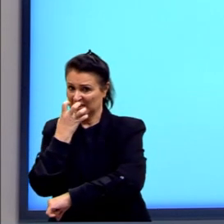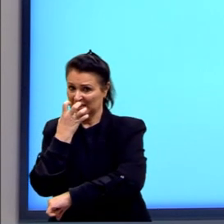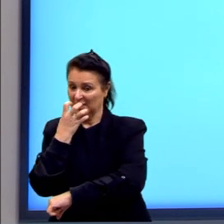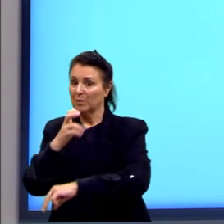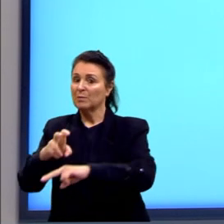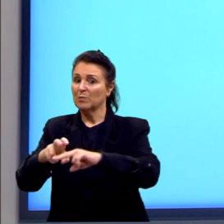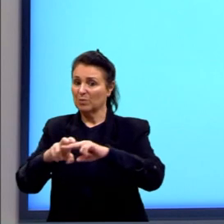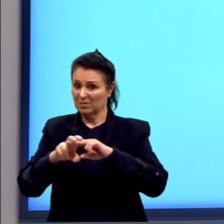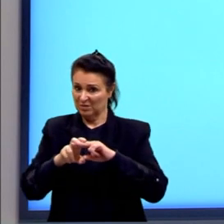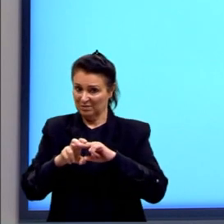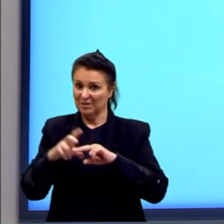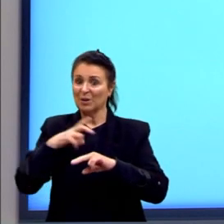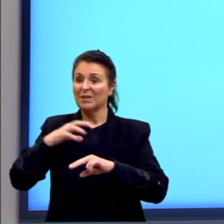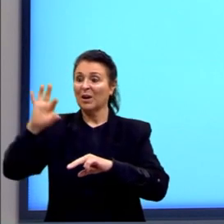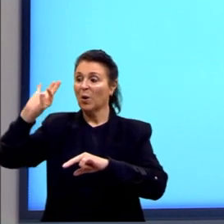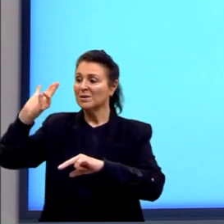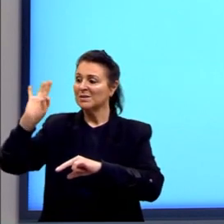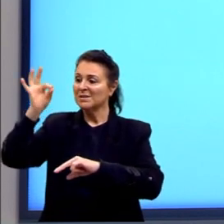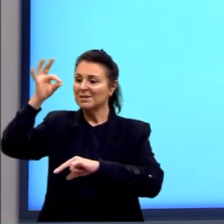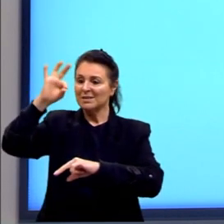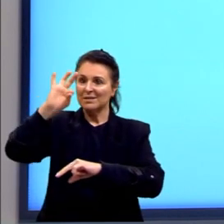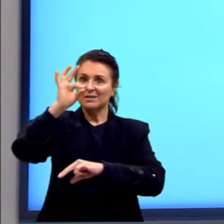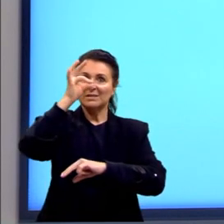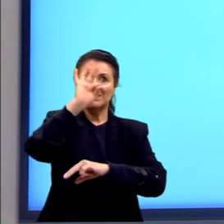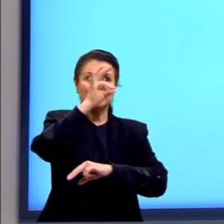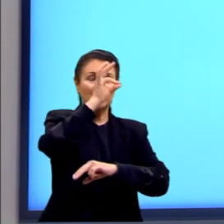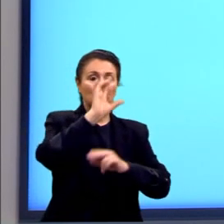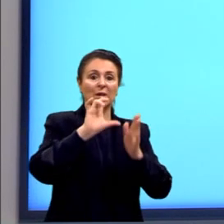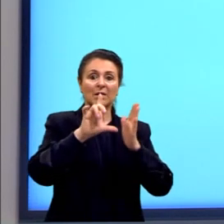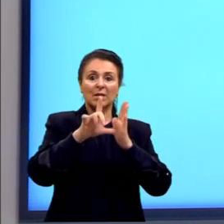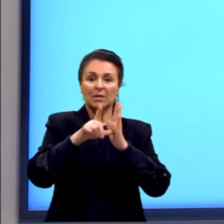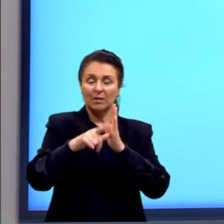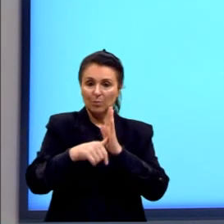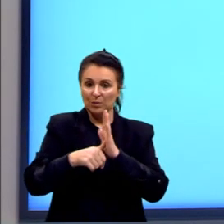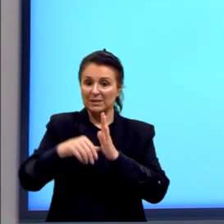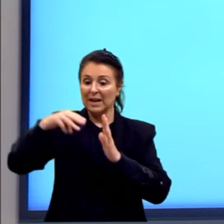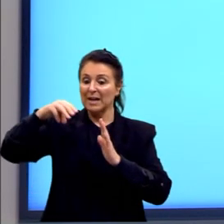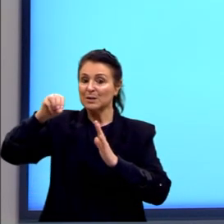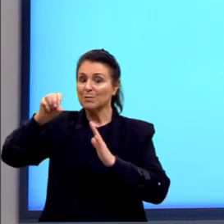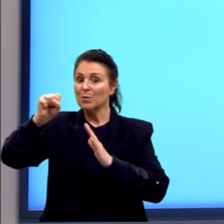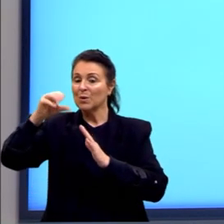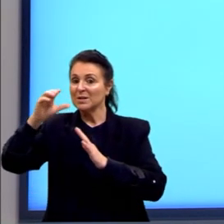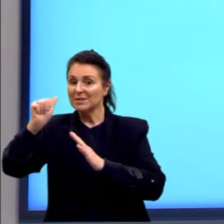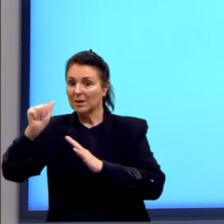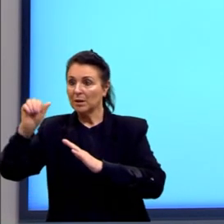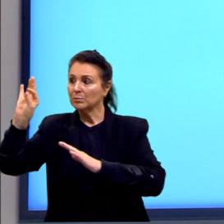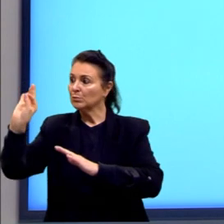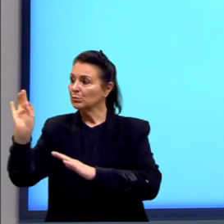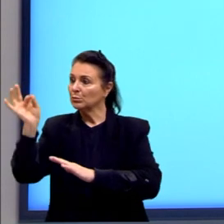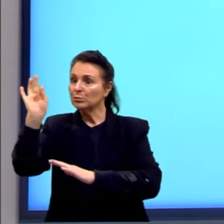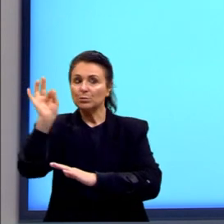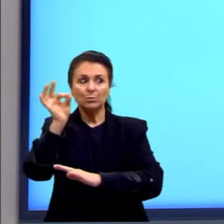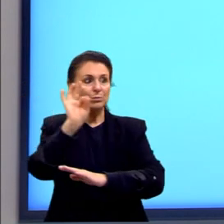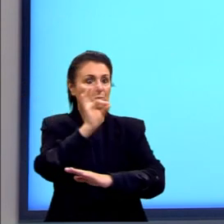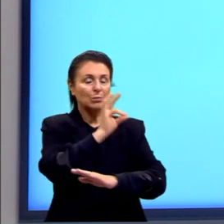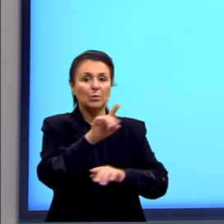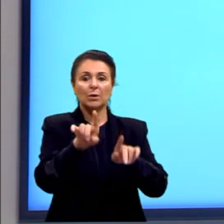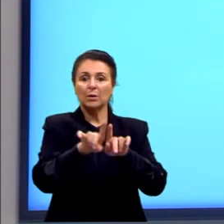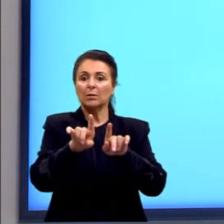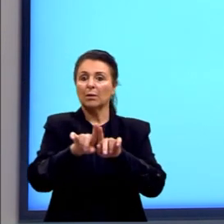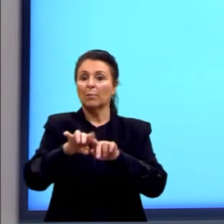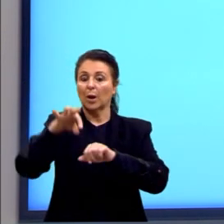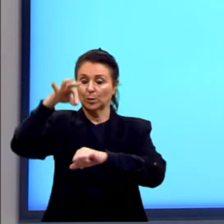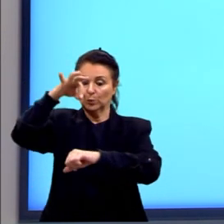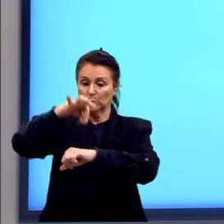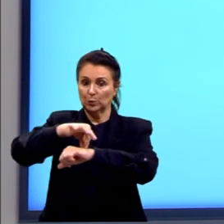insetos. E depois a gente vai ter moscas, abelhas e zangões. A gente